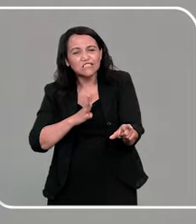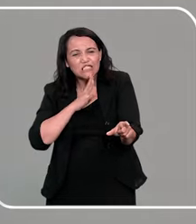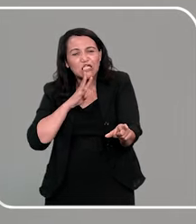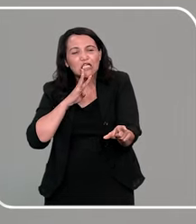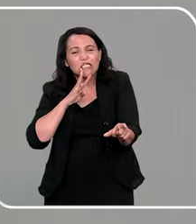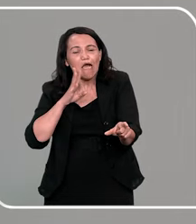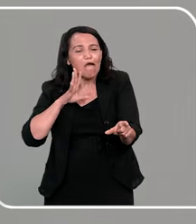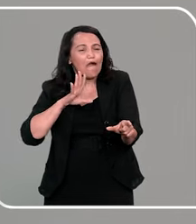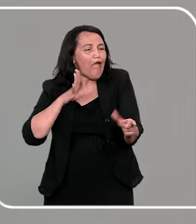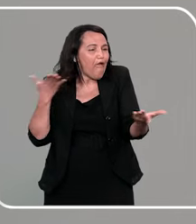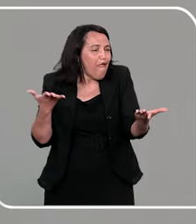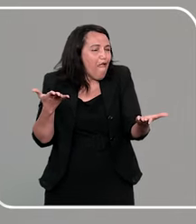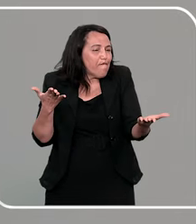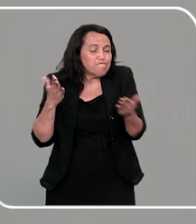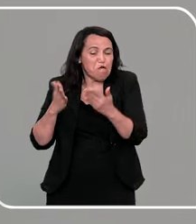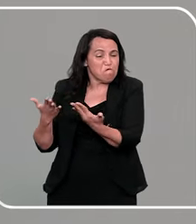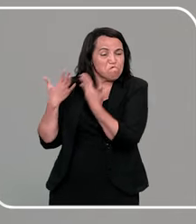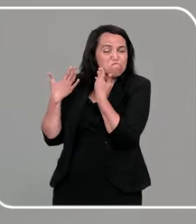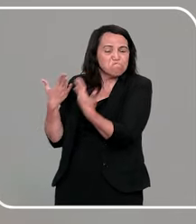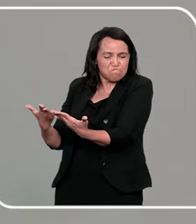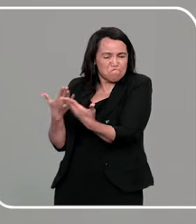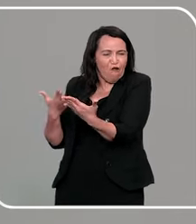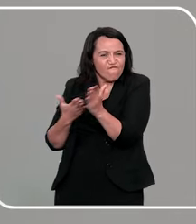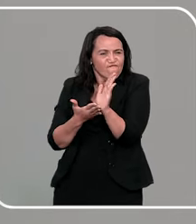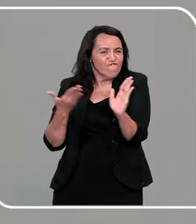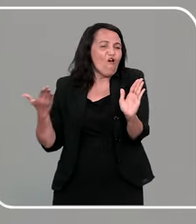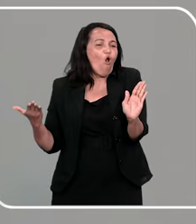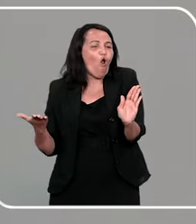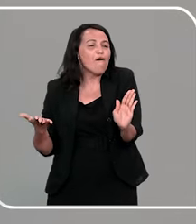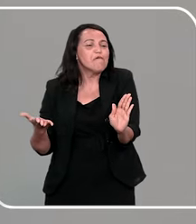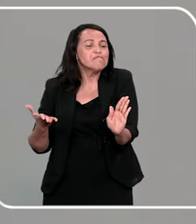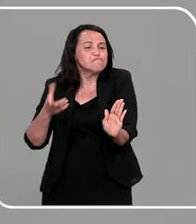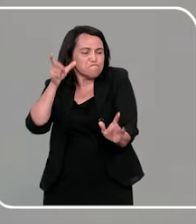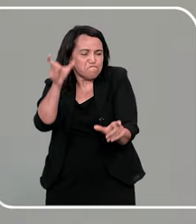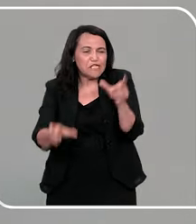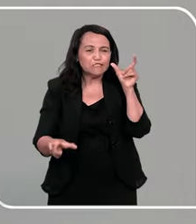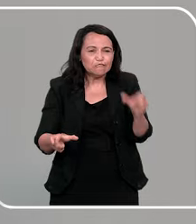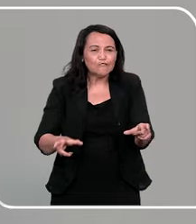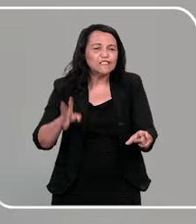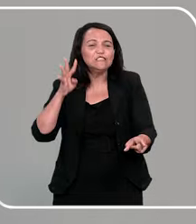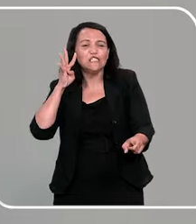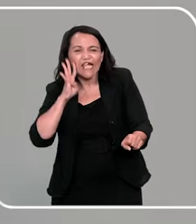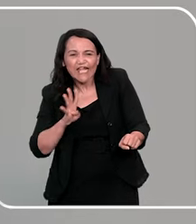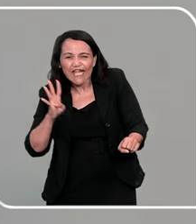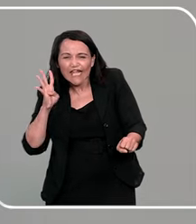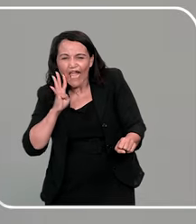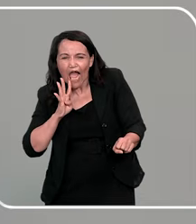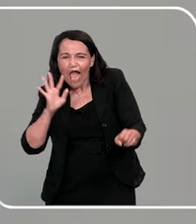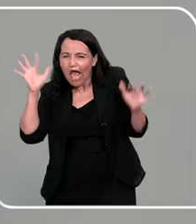legais, são pessoas simpáticas, são pessoas que ganham, que conquistam a criança, né?